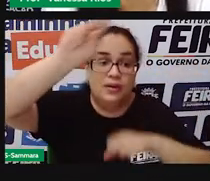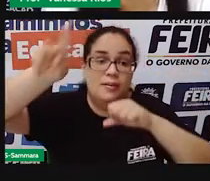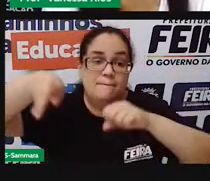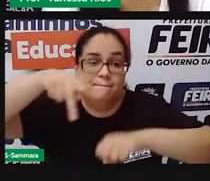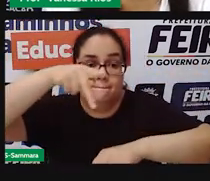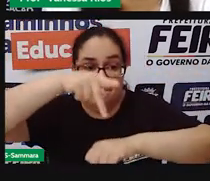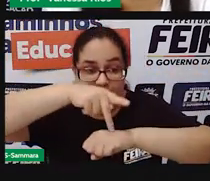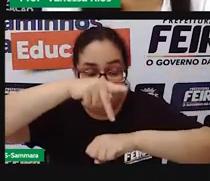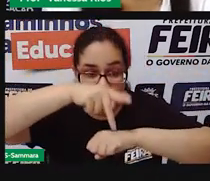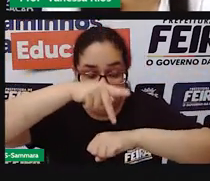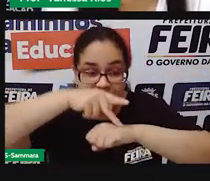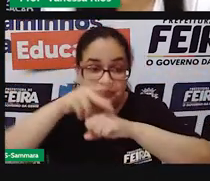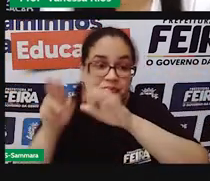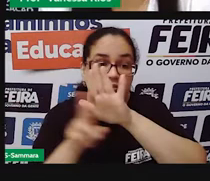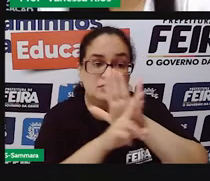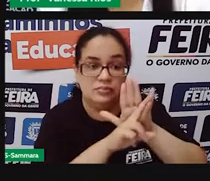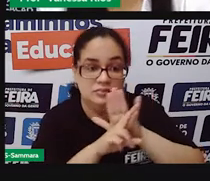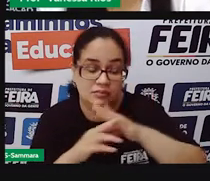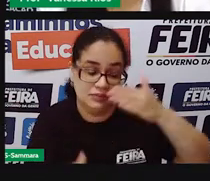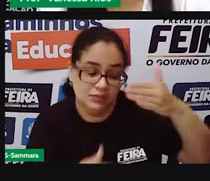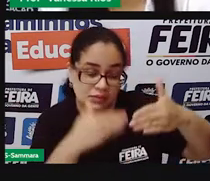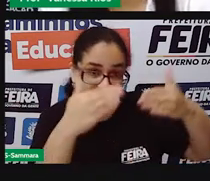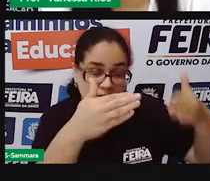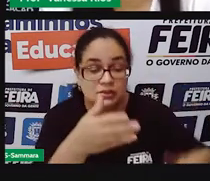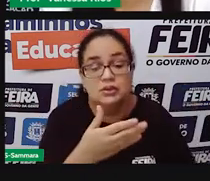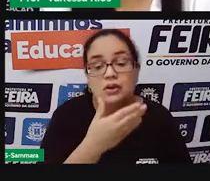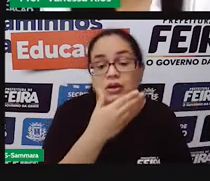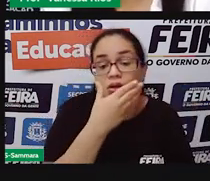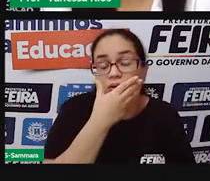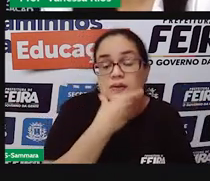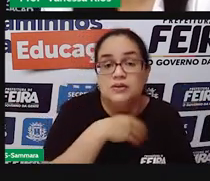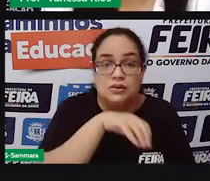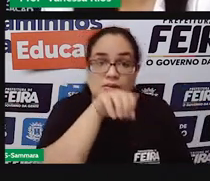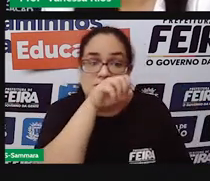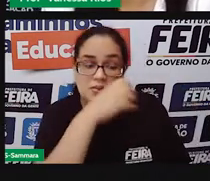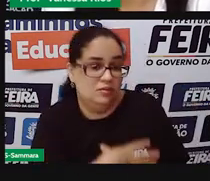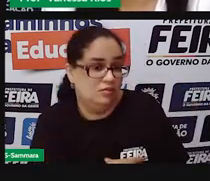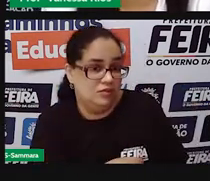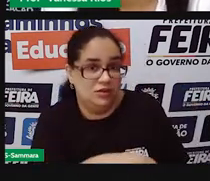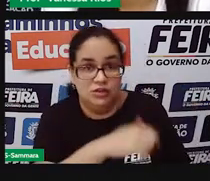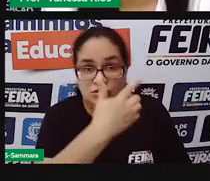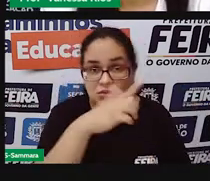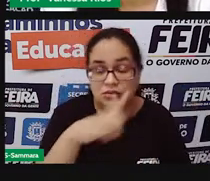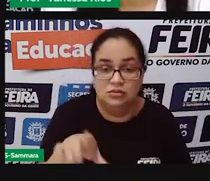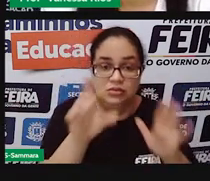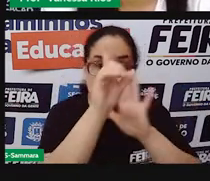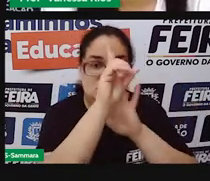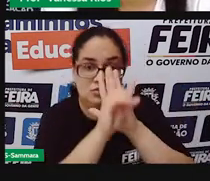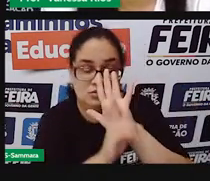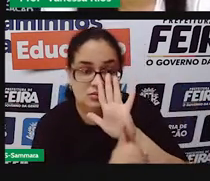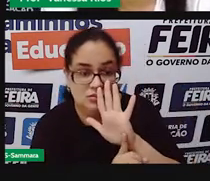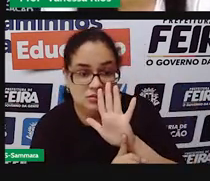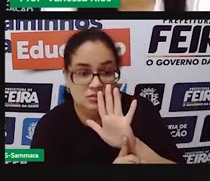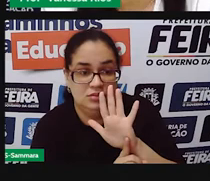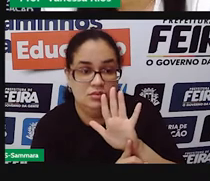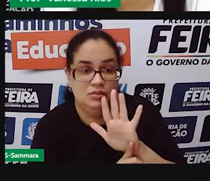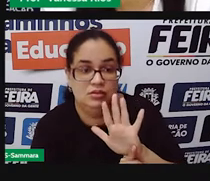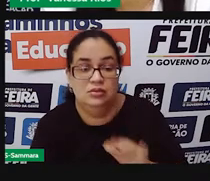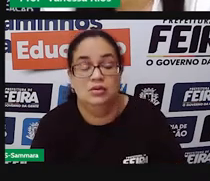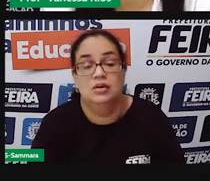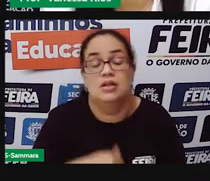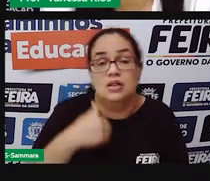representante do país era passado aí de pai para filho e as pessoas não tinham direito de escolha. A partir aí da